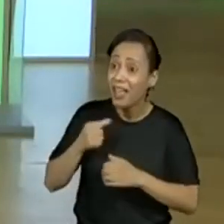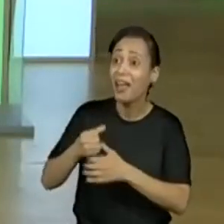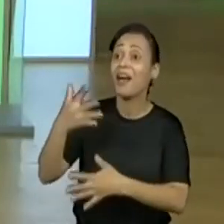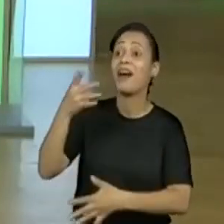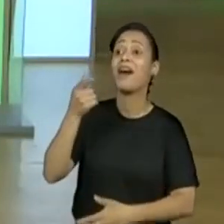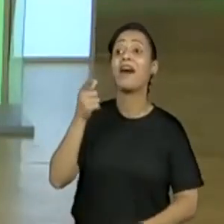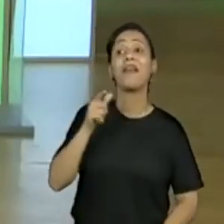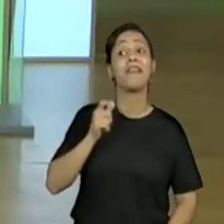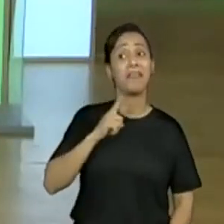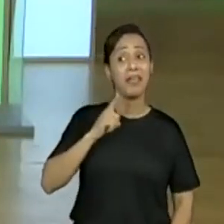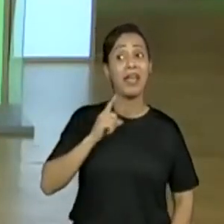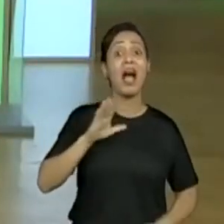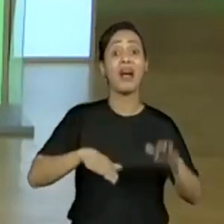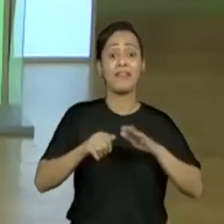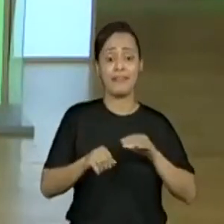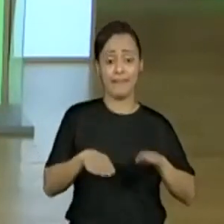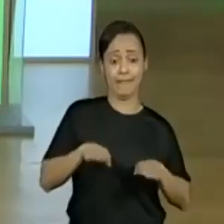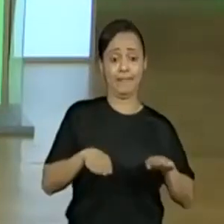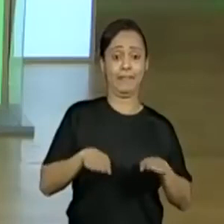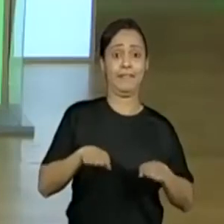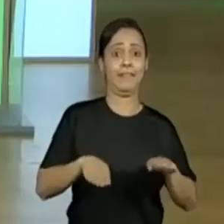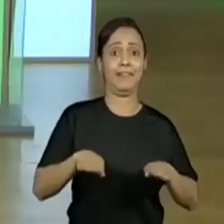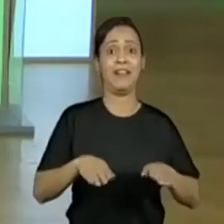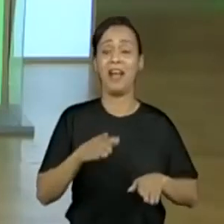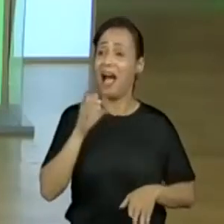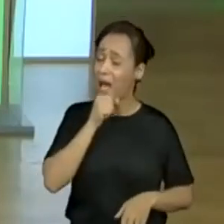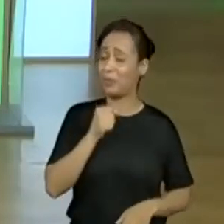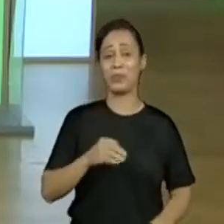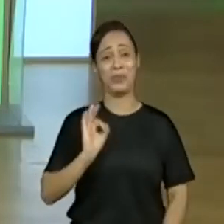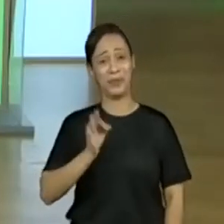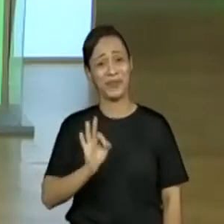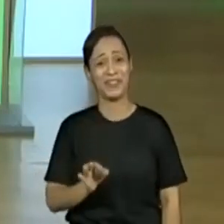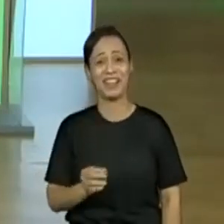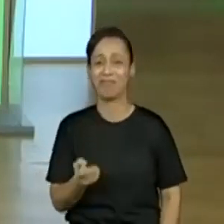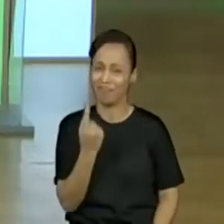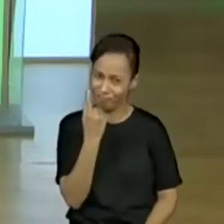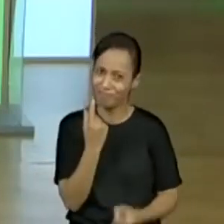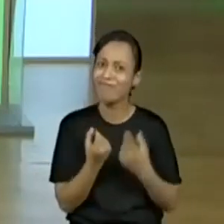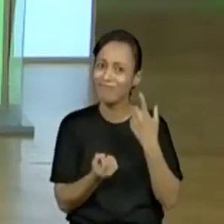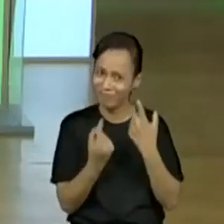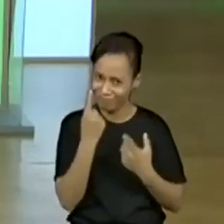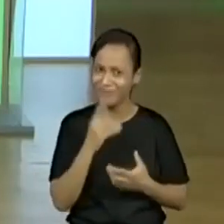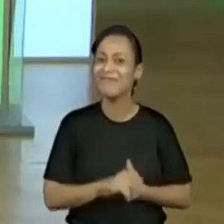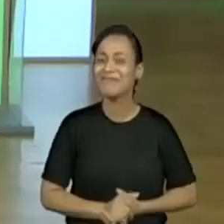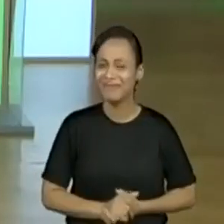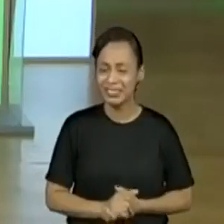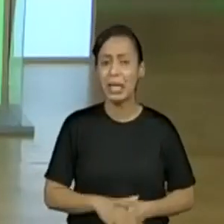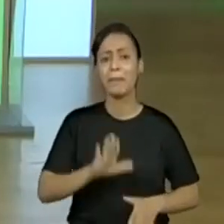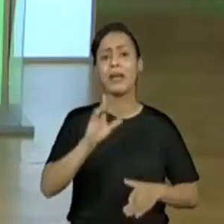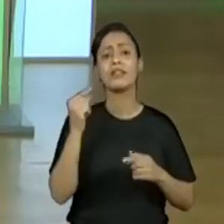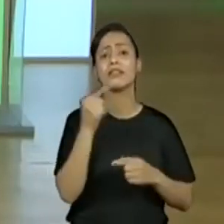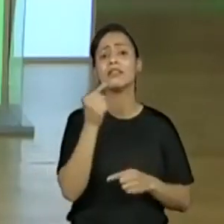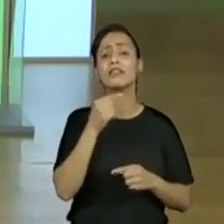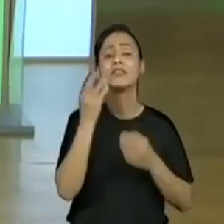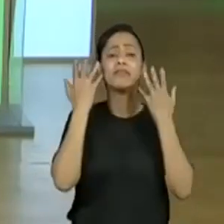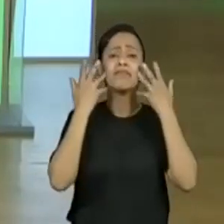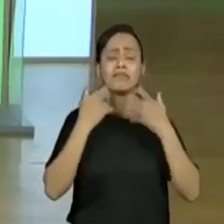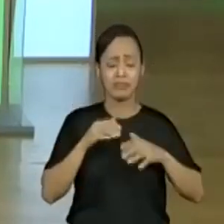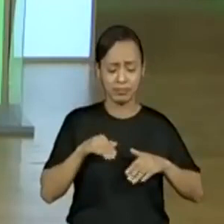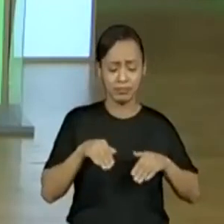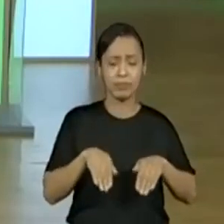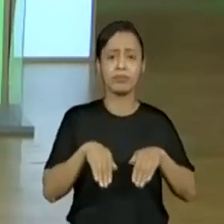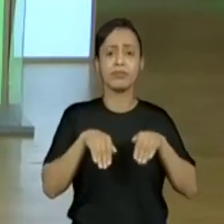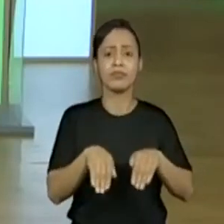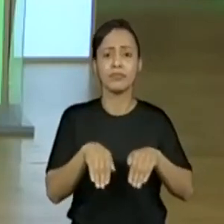é tão devagar, às vezes ele caminha um pouco mais depressa. Acontece, é verdade. E o canguru? Pensando aí sobre ele?